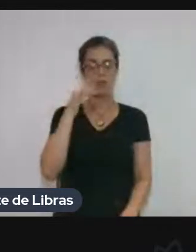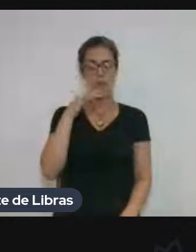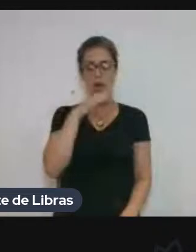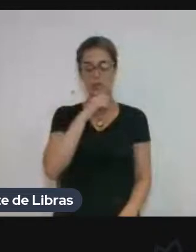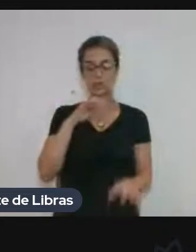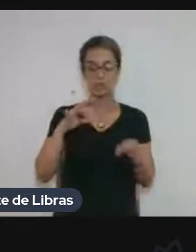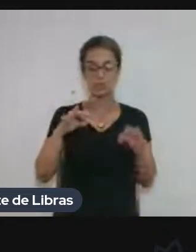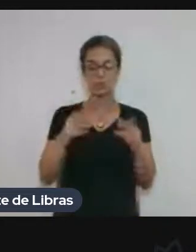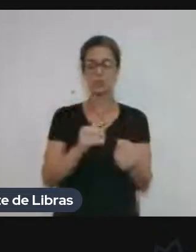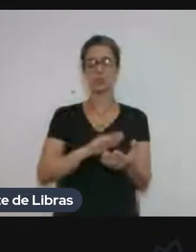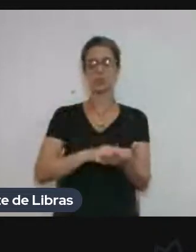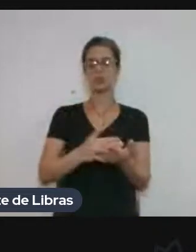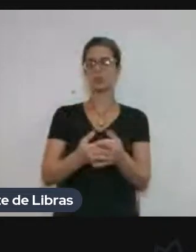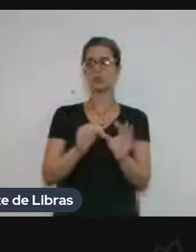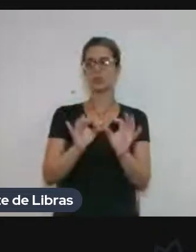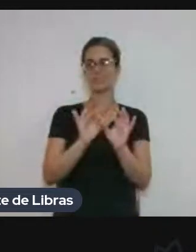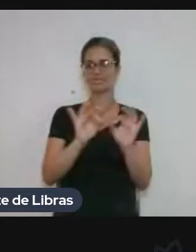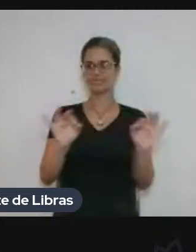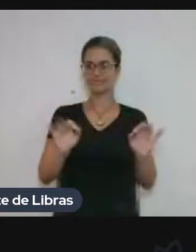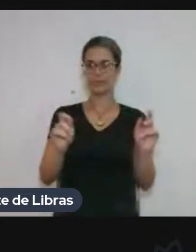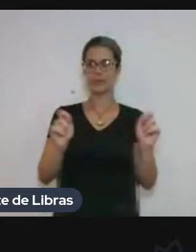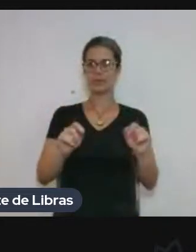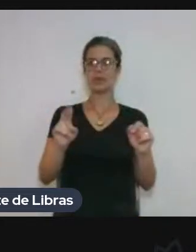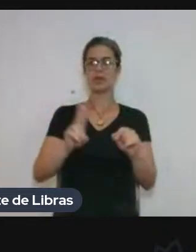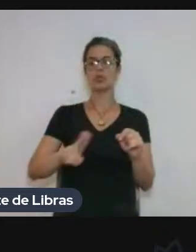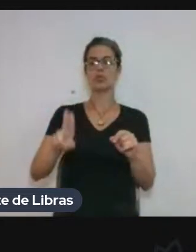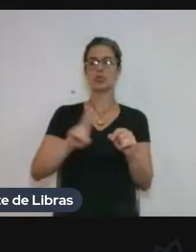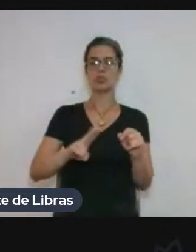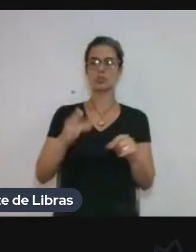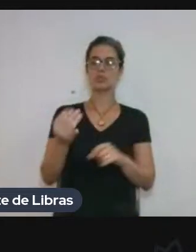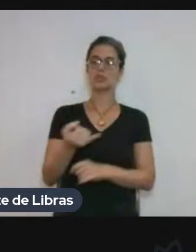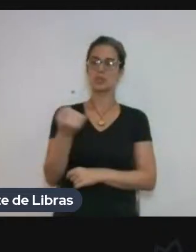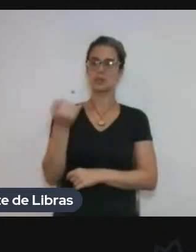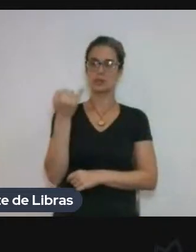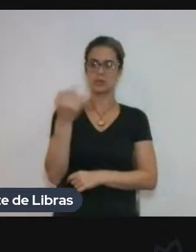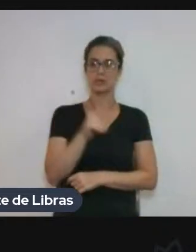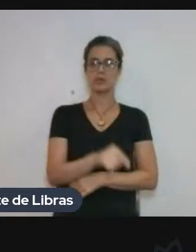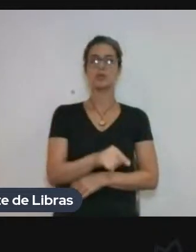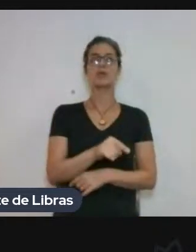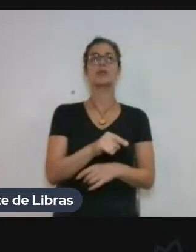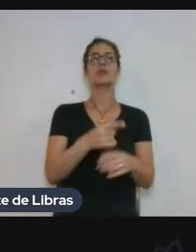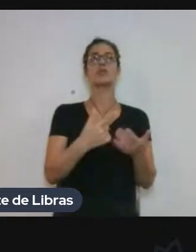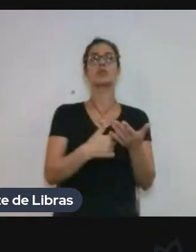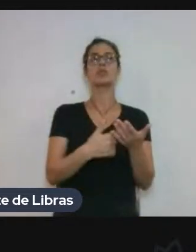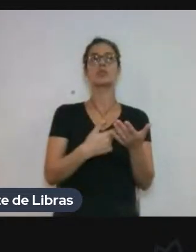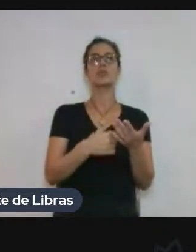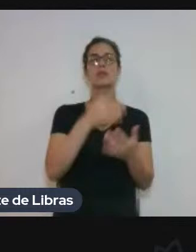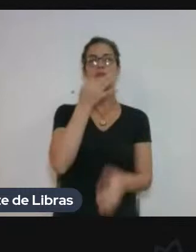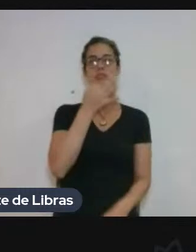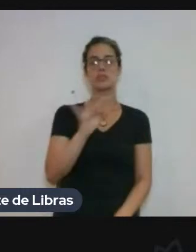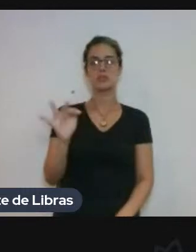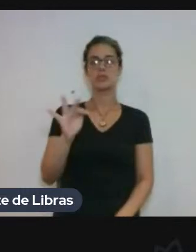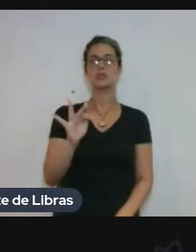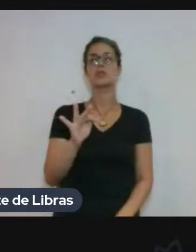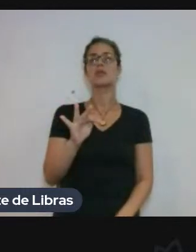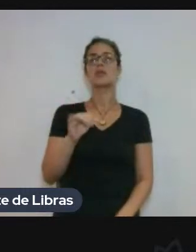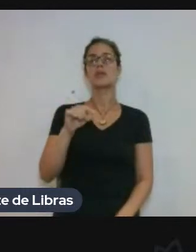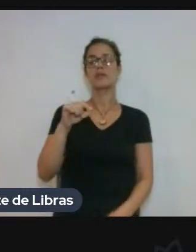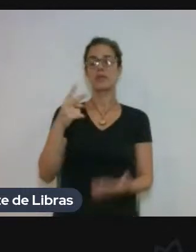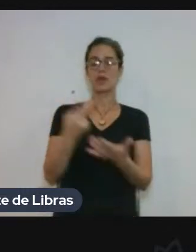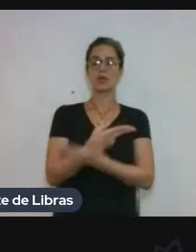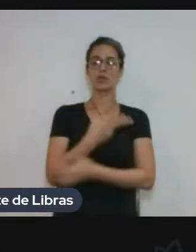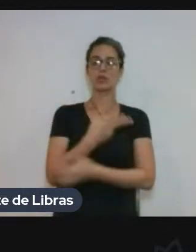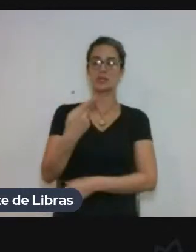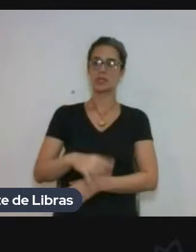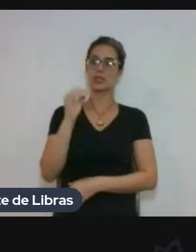E, principalmente, a obra de Freud, ela... A psicanálise, ela se constitui e ela se forma no Brasil a partir da tradução